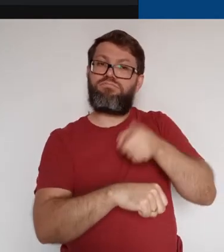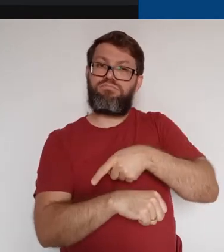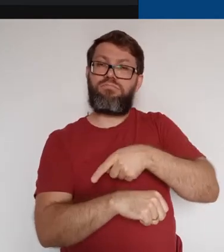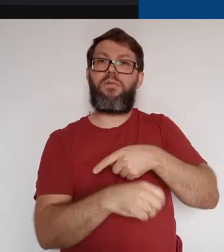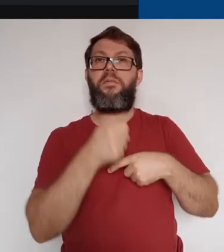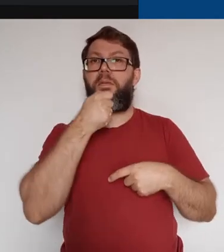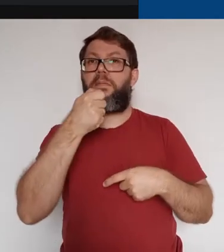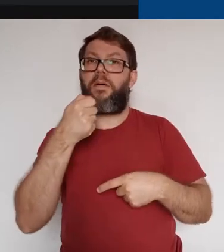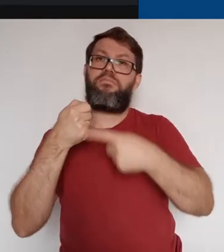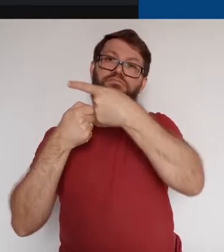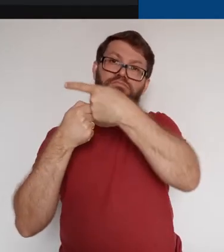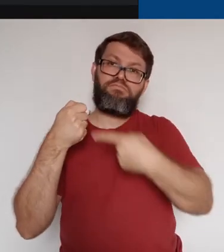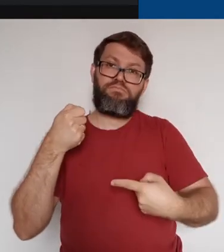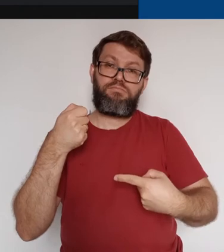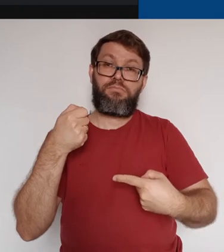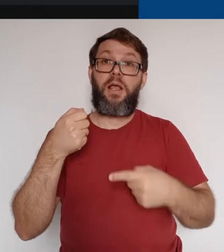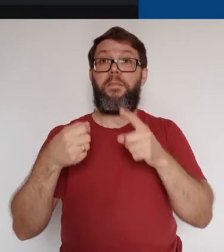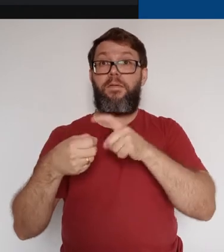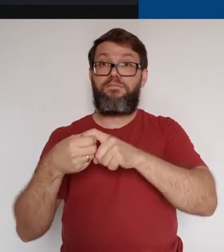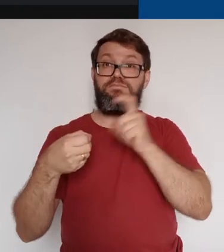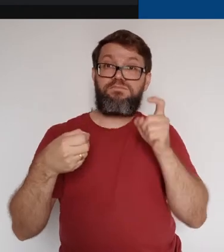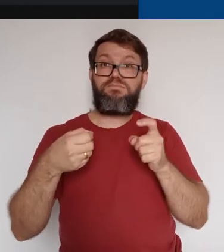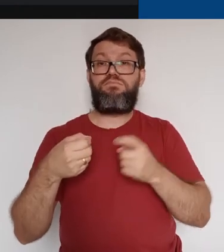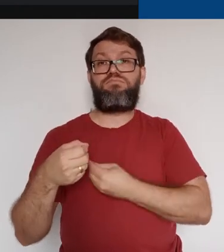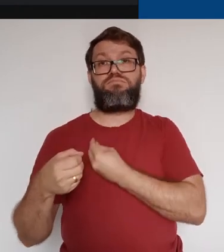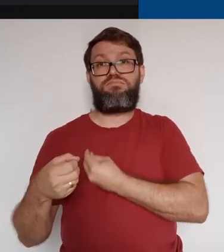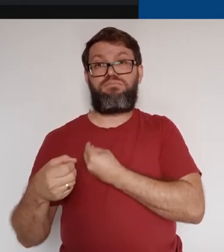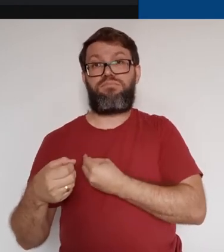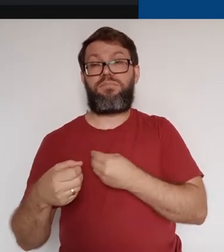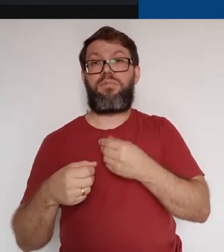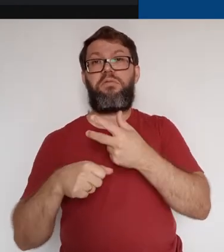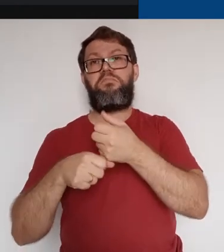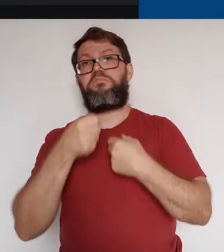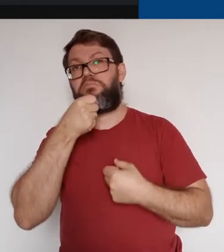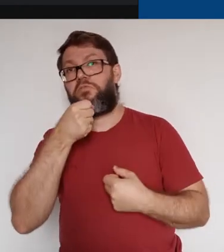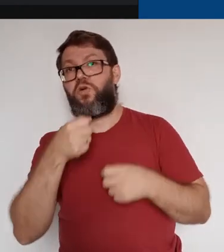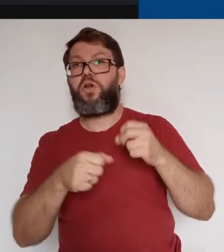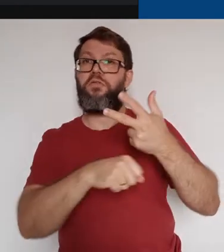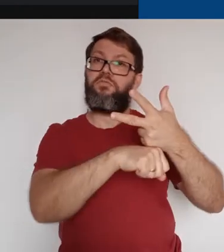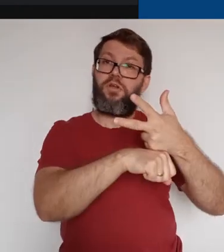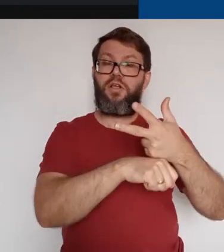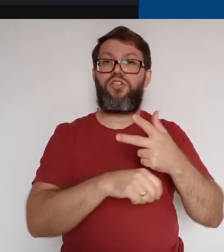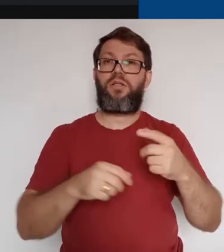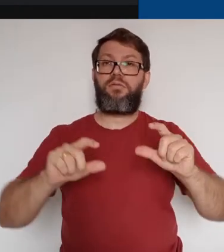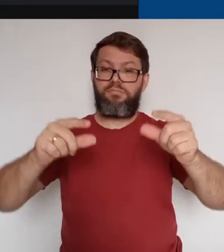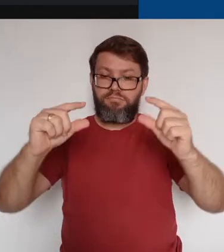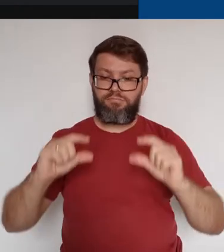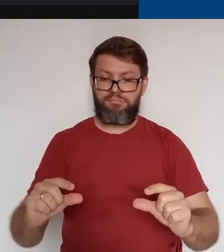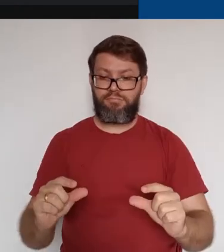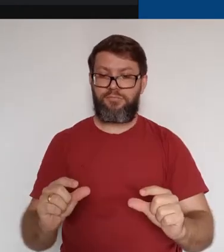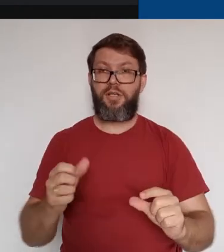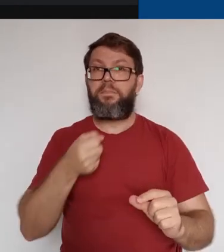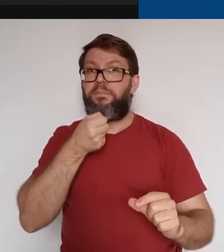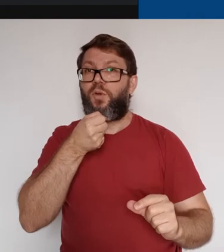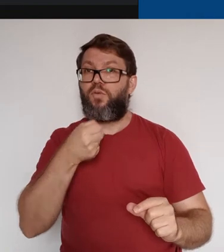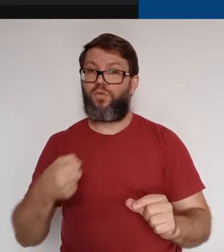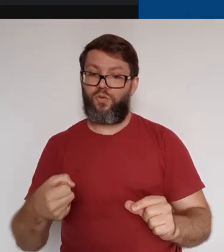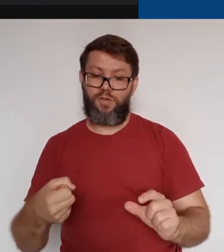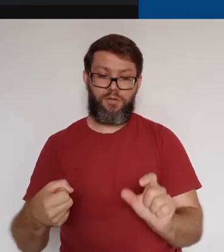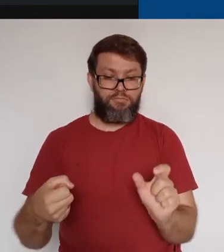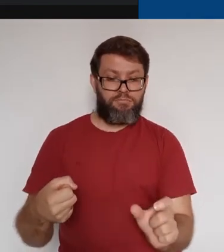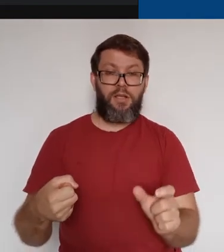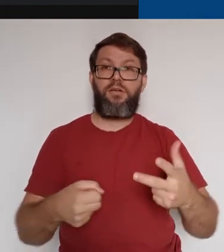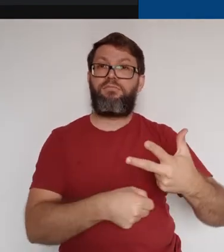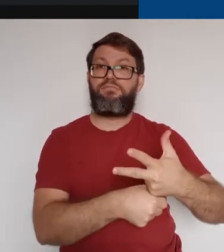desativados, se for necessário. Para ativar ou desativar nosso microfone, clicamos no ícone de microfone,